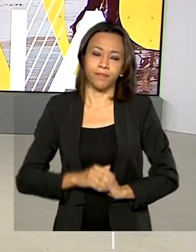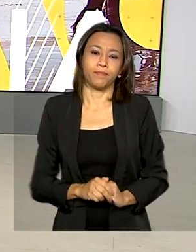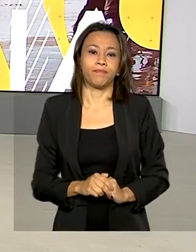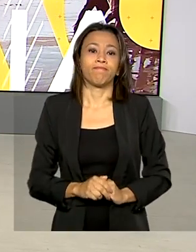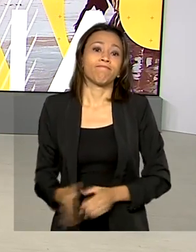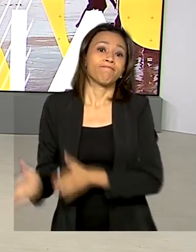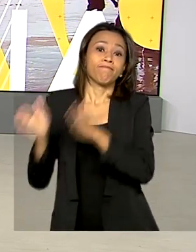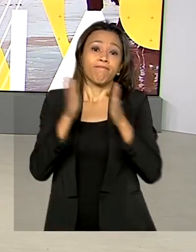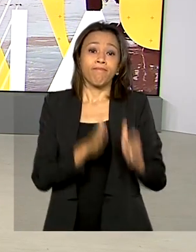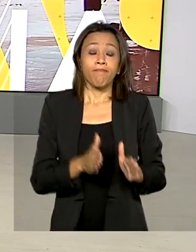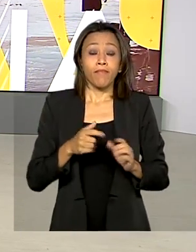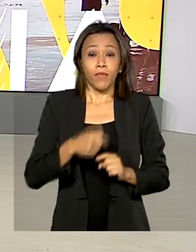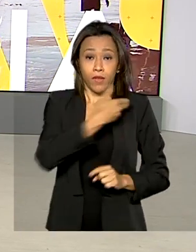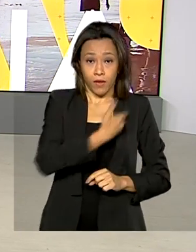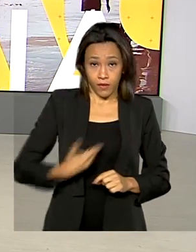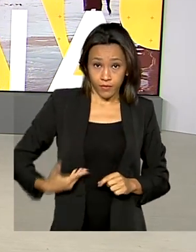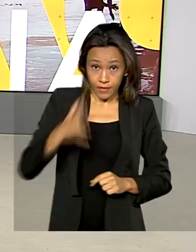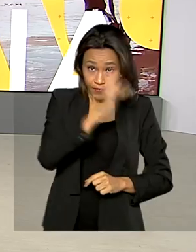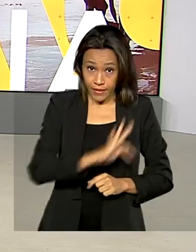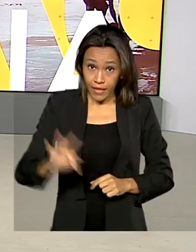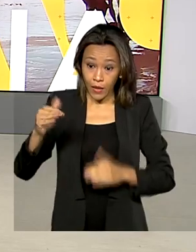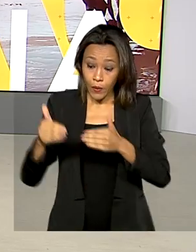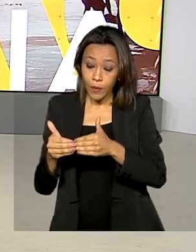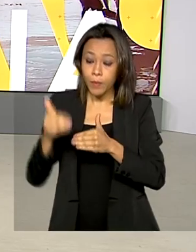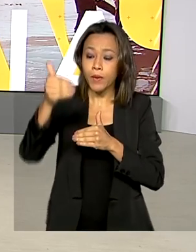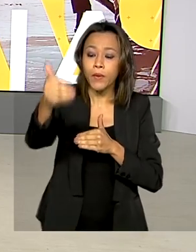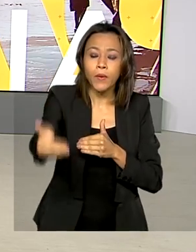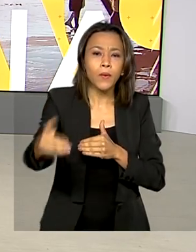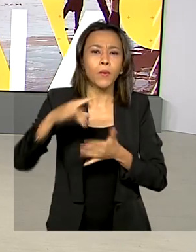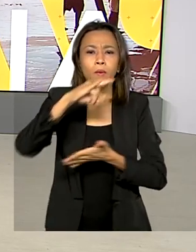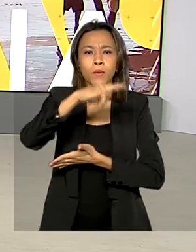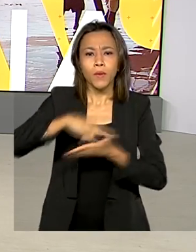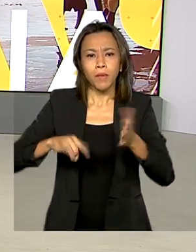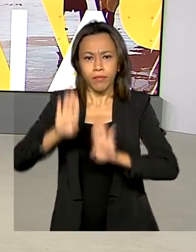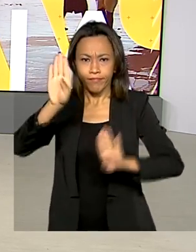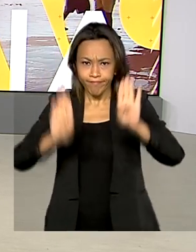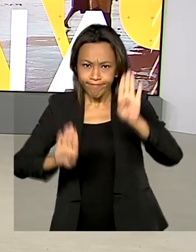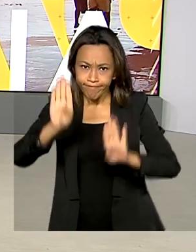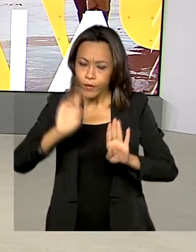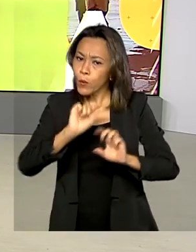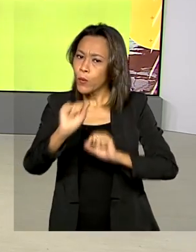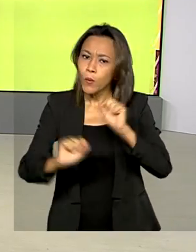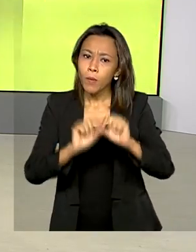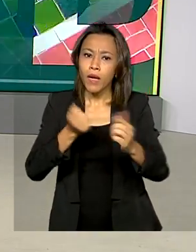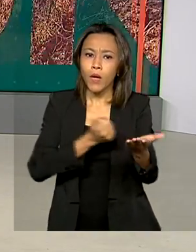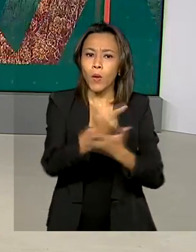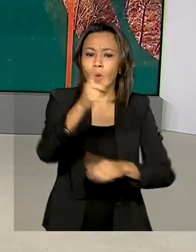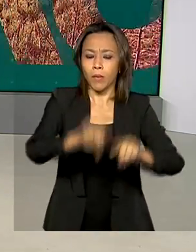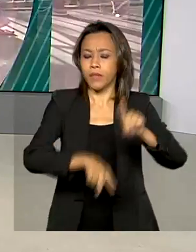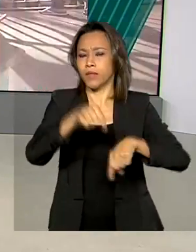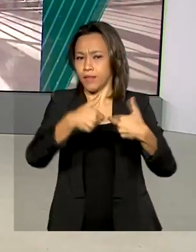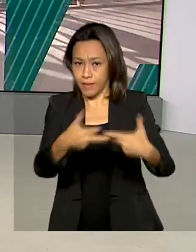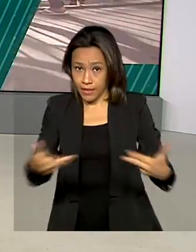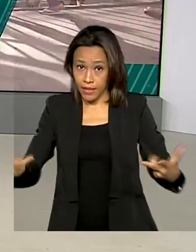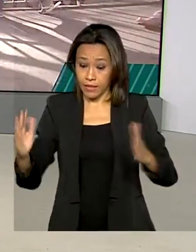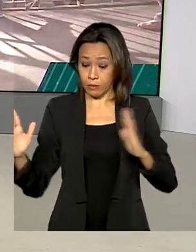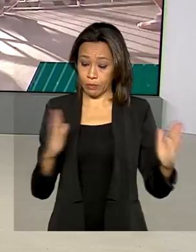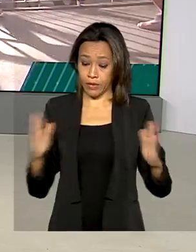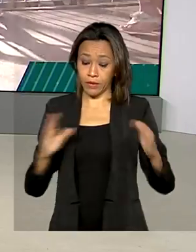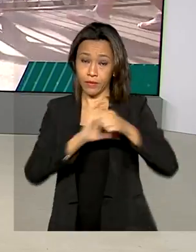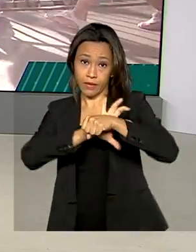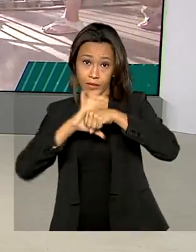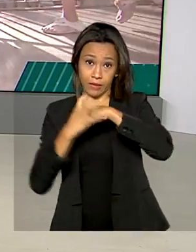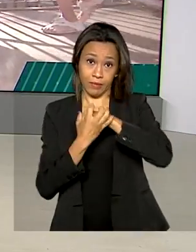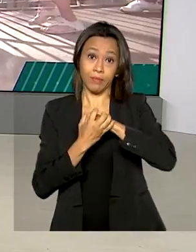O governo federal prorrogou a dispensa de licitações para compras emergenciais de produtos e serviços durante a pandemia.